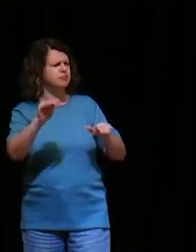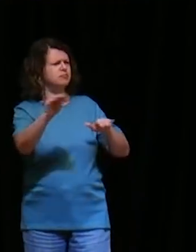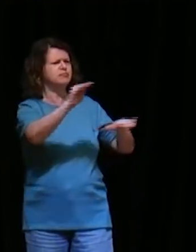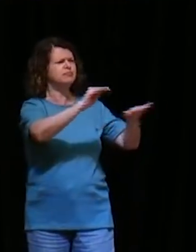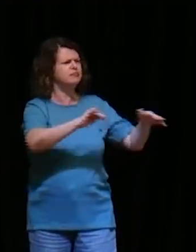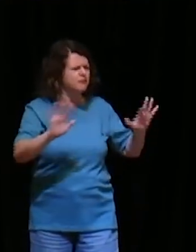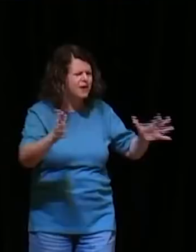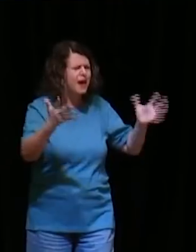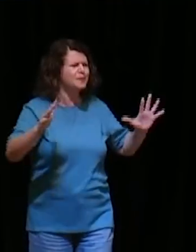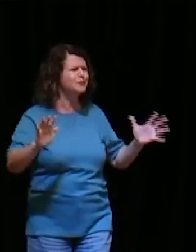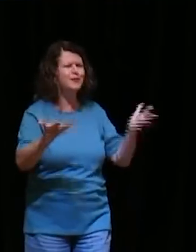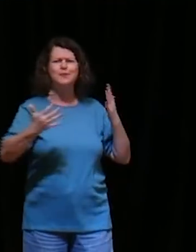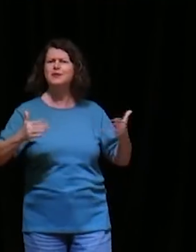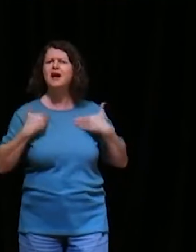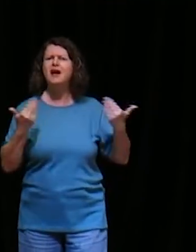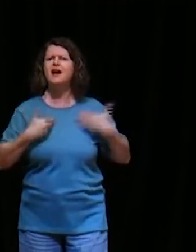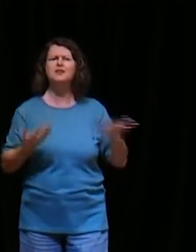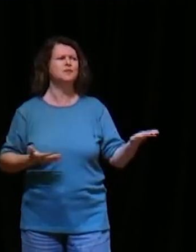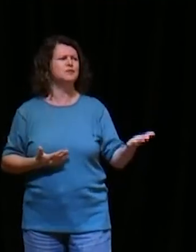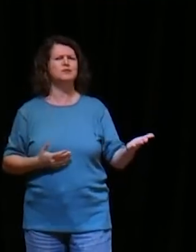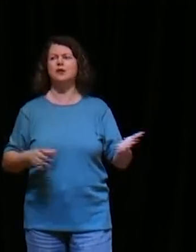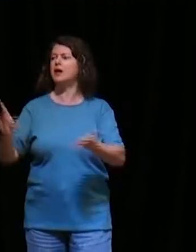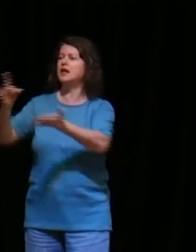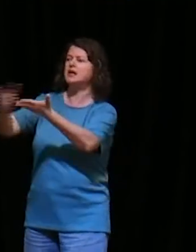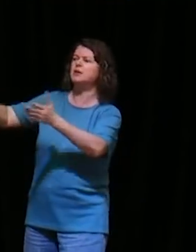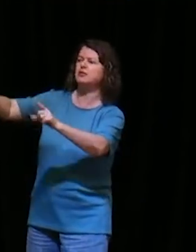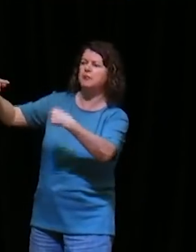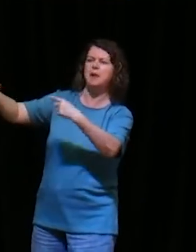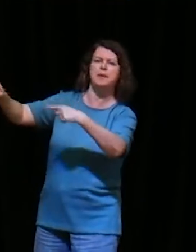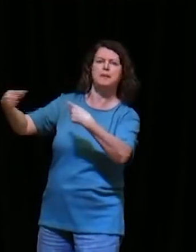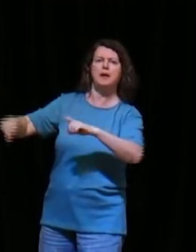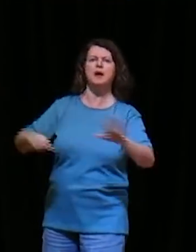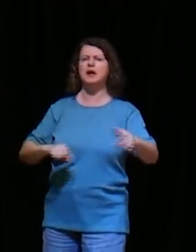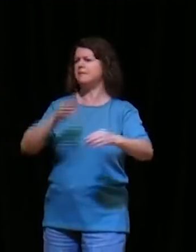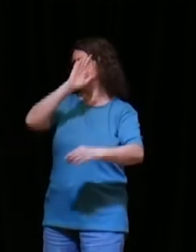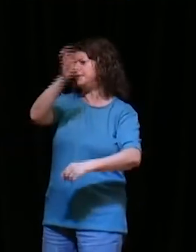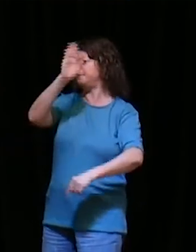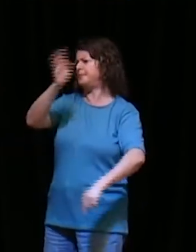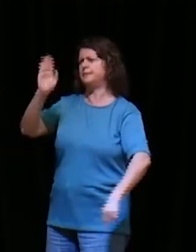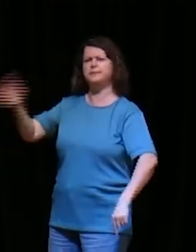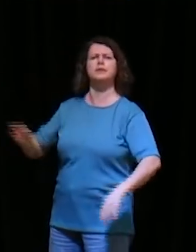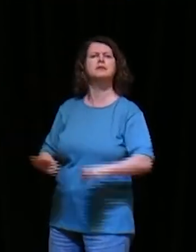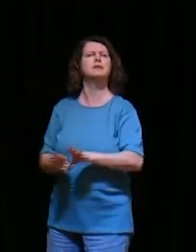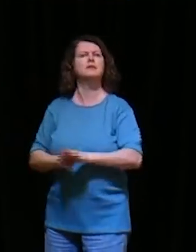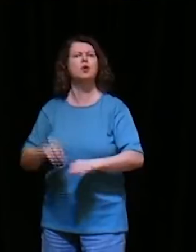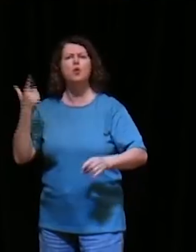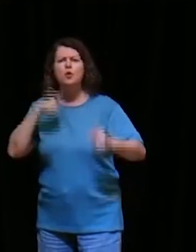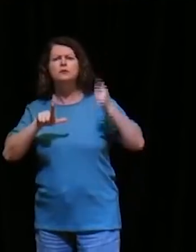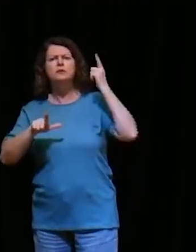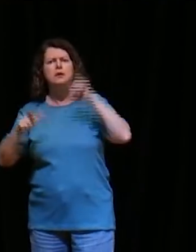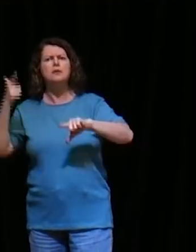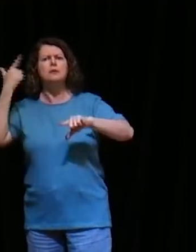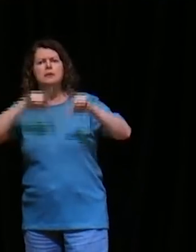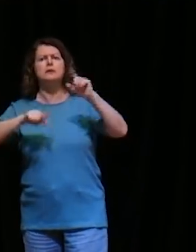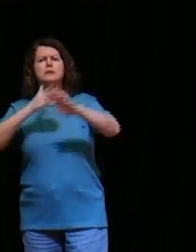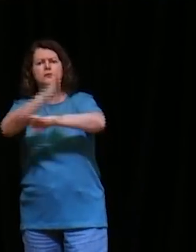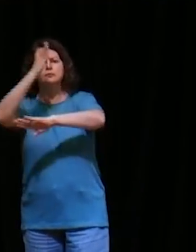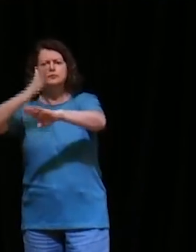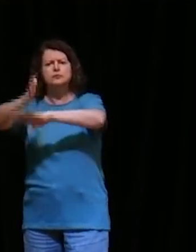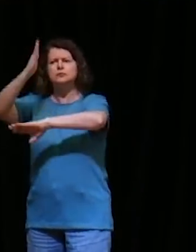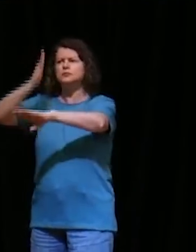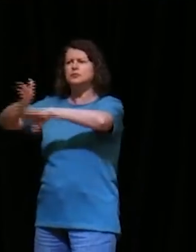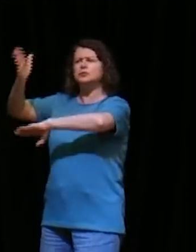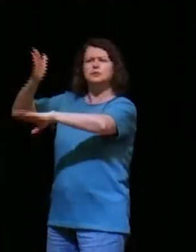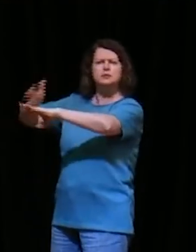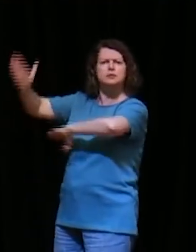ele consegue vencer, a perseguição, dos inimigos dele, que não queria, que ele reconstruísse, ele consegue, ter forças, para vencer,